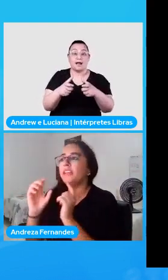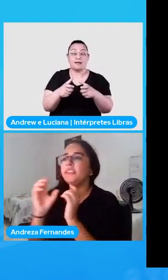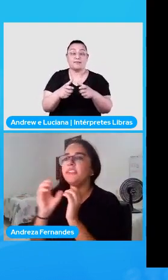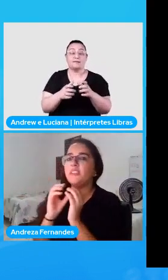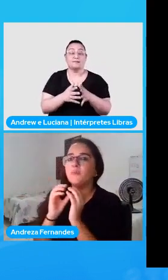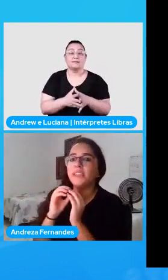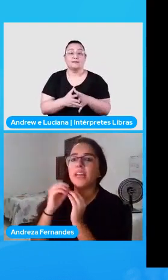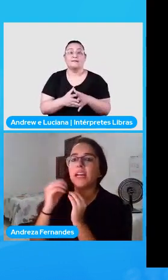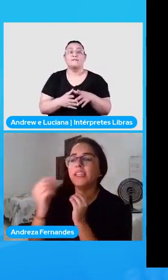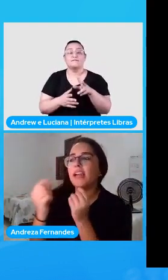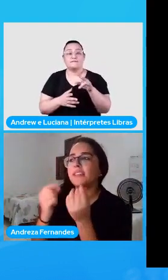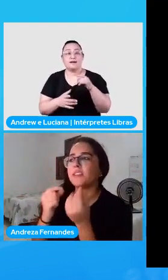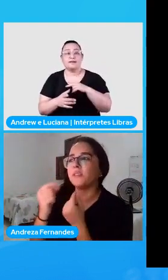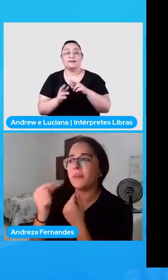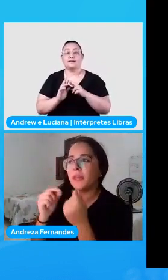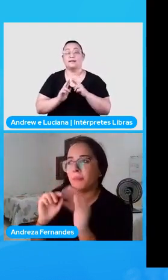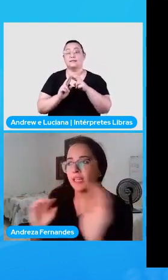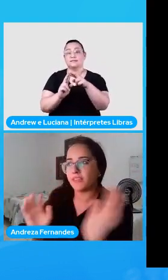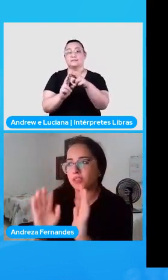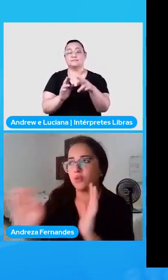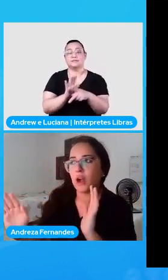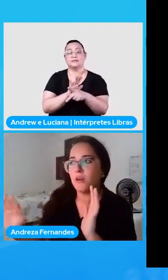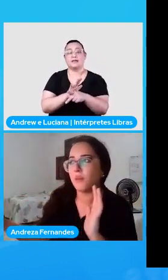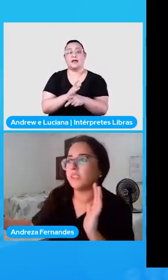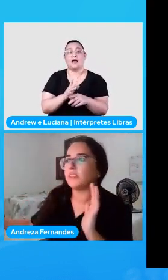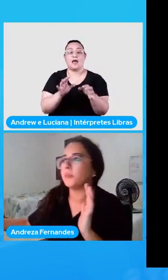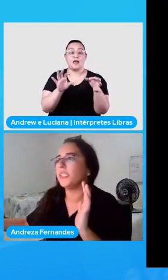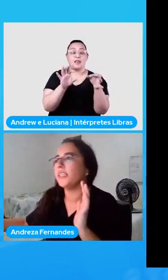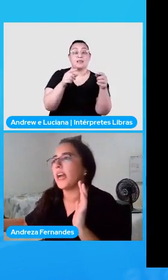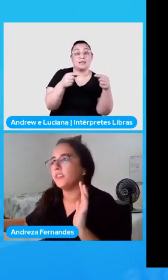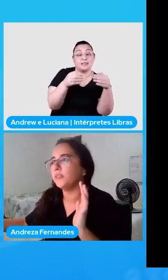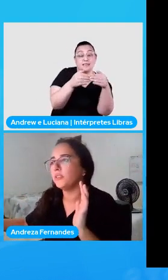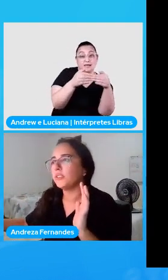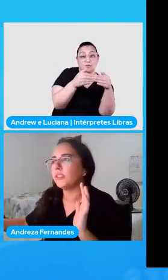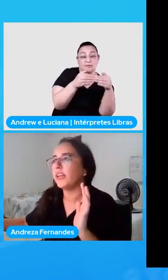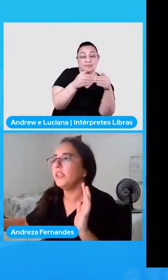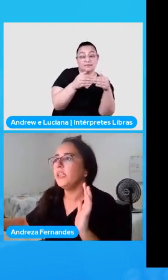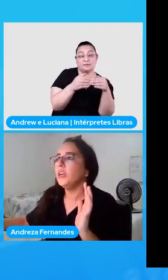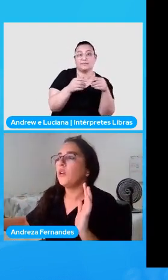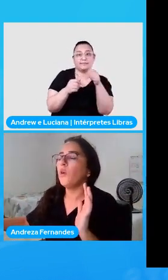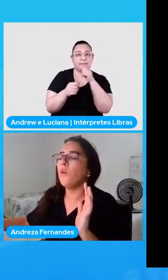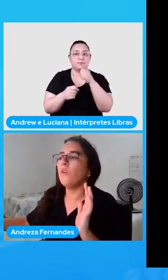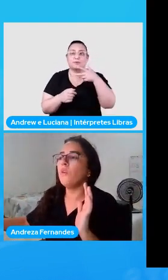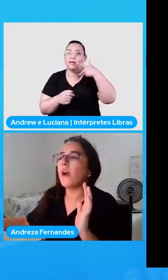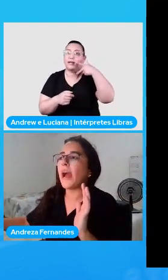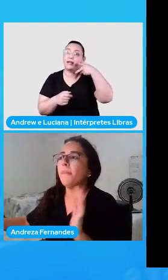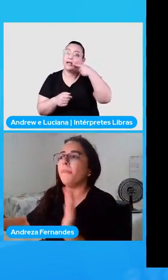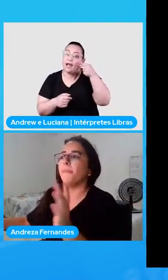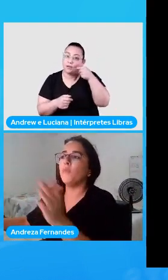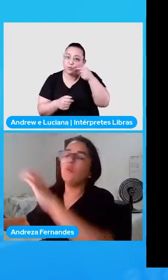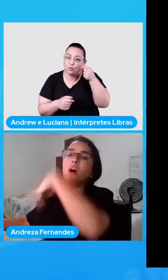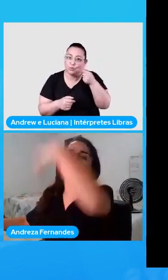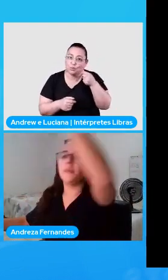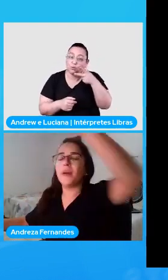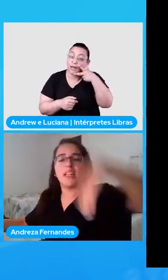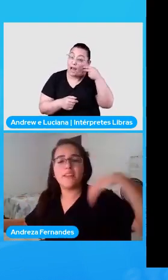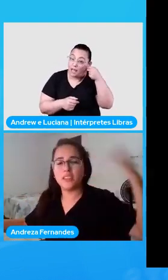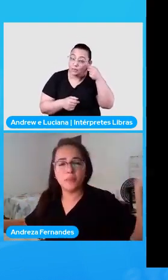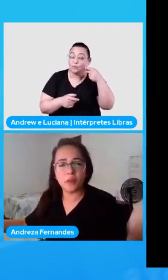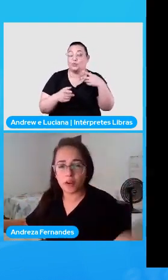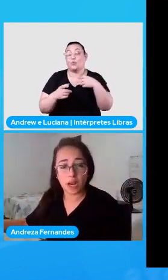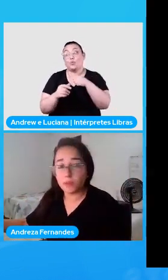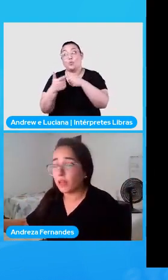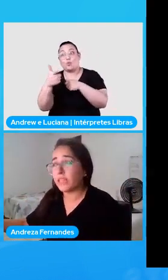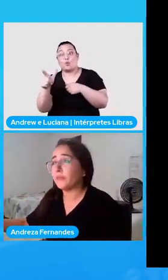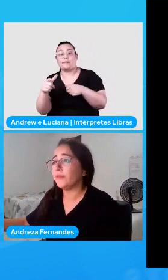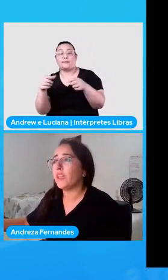diz respeito à ligação da minha palavra atual, por exemplo, aqui gato, né? Com uma outra palavra do